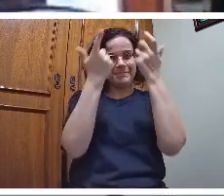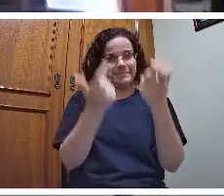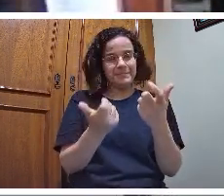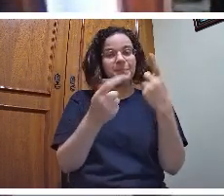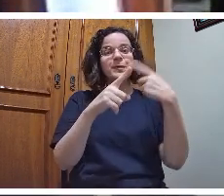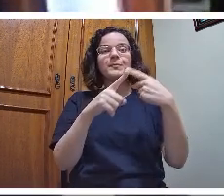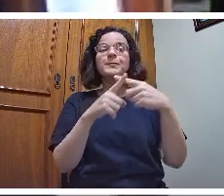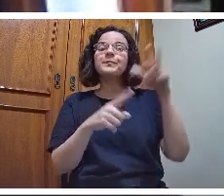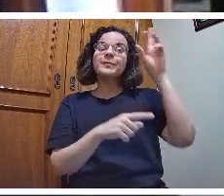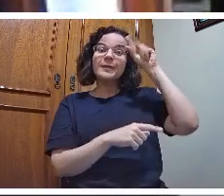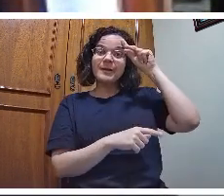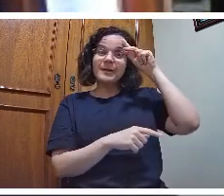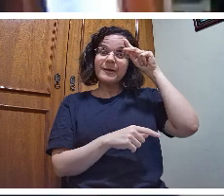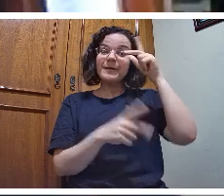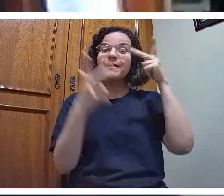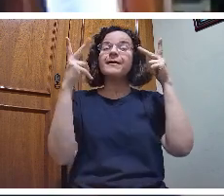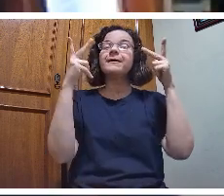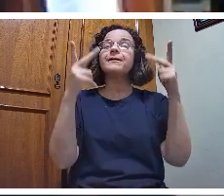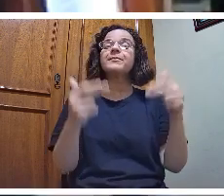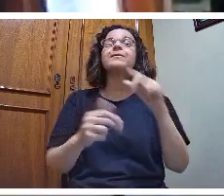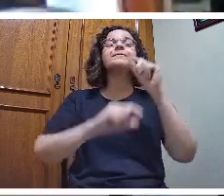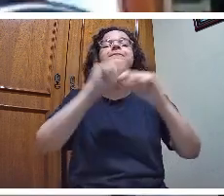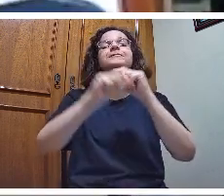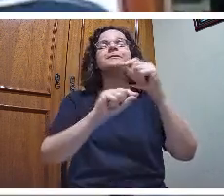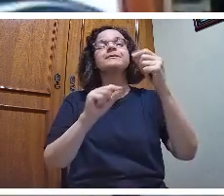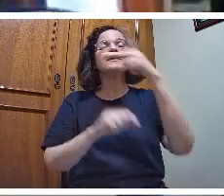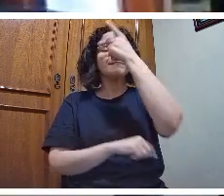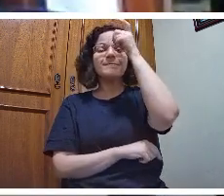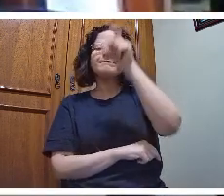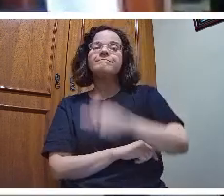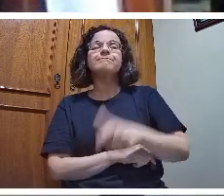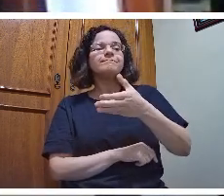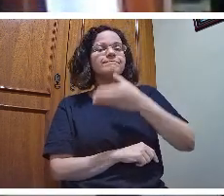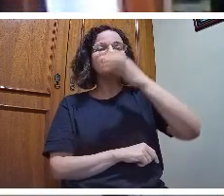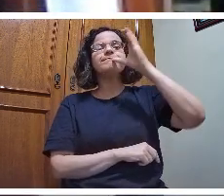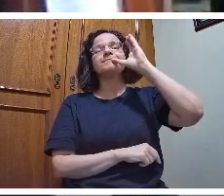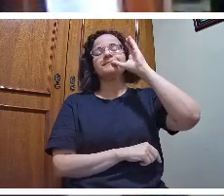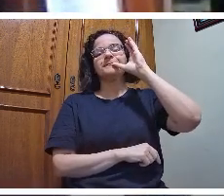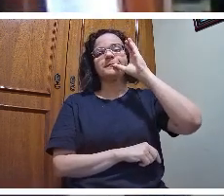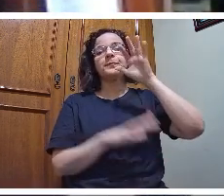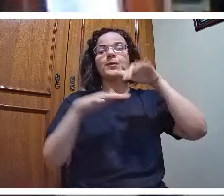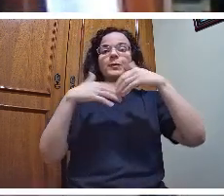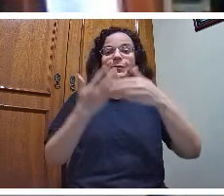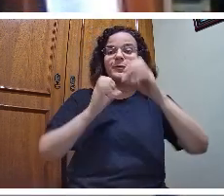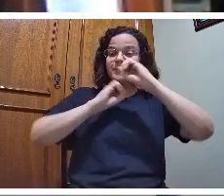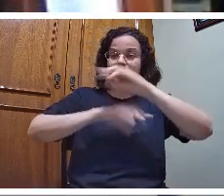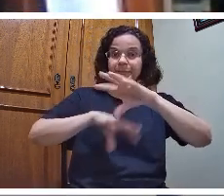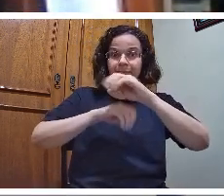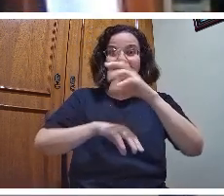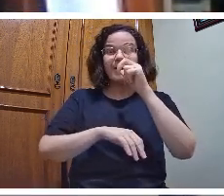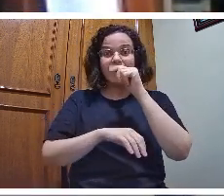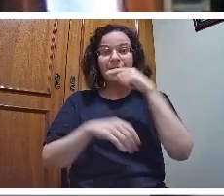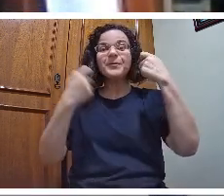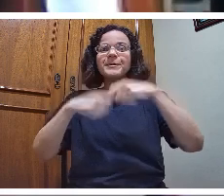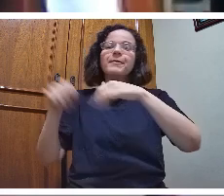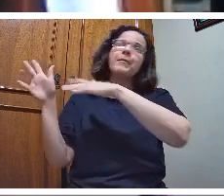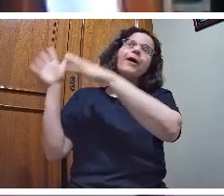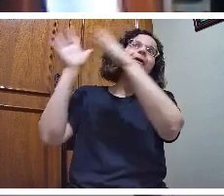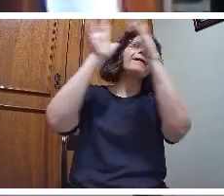semelhança da pessoa que vai bebê-la. ao ensinar água, tem que ensinar tudo isso. Só que a água é